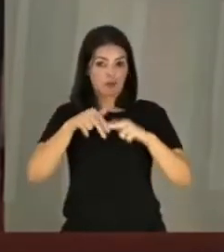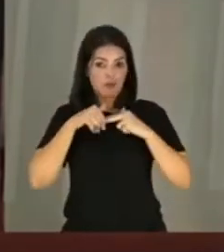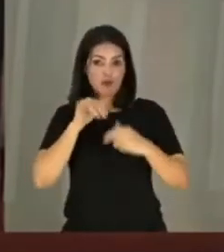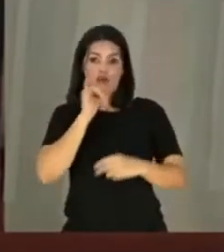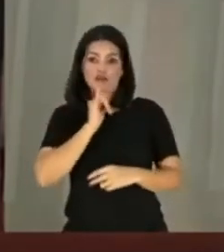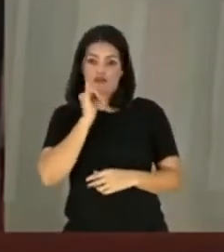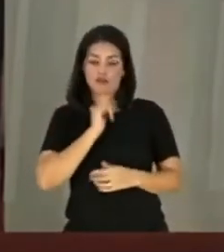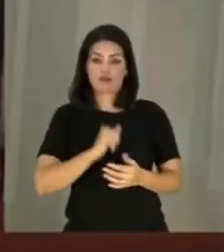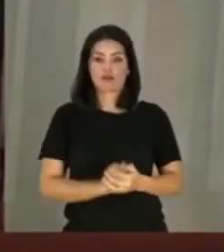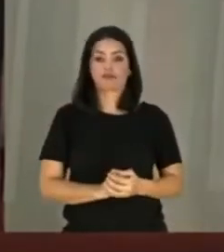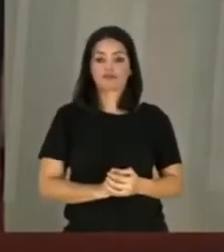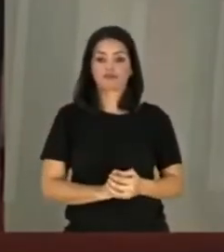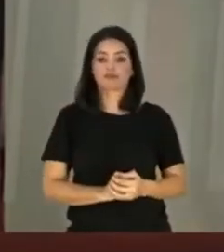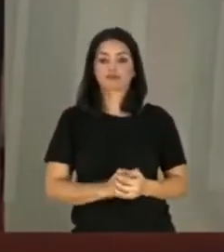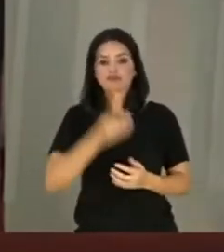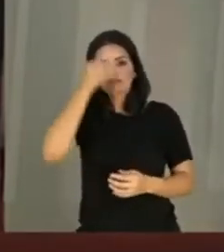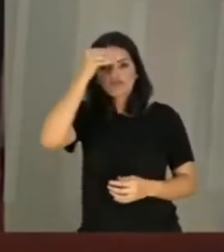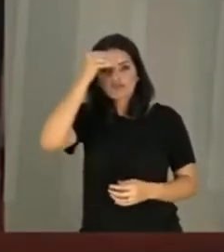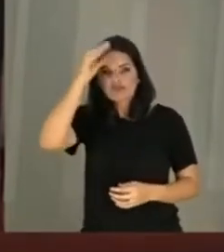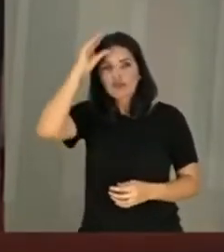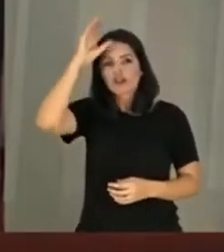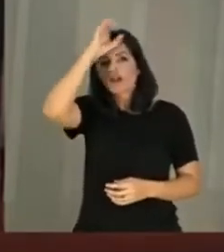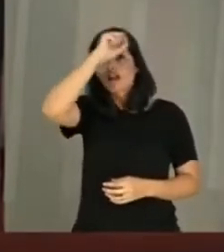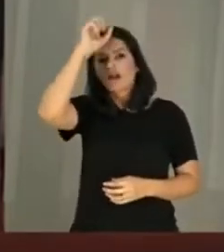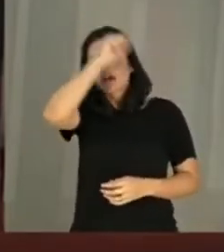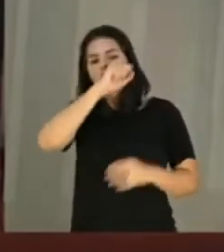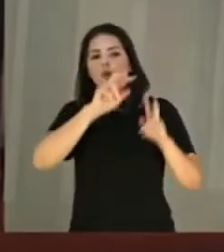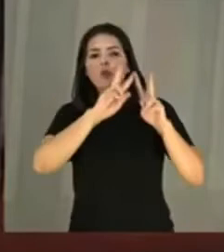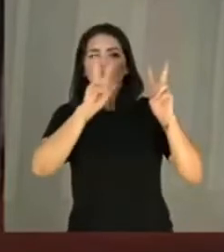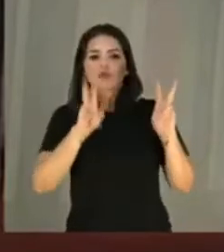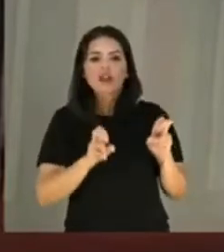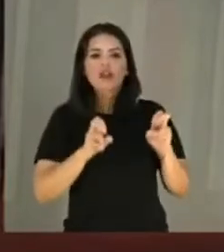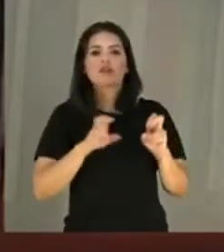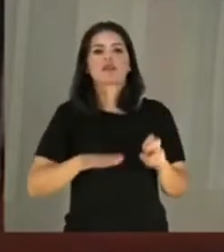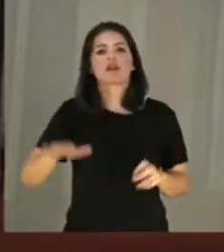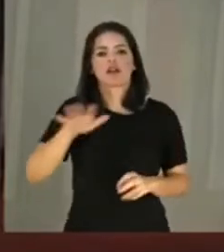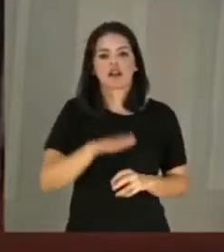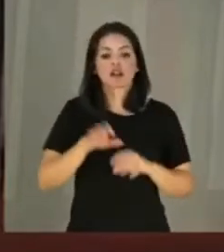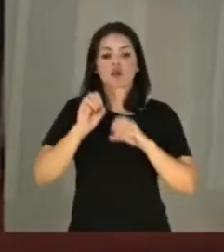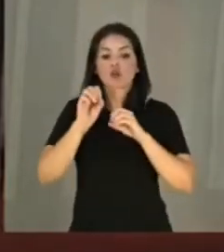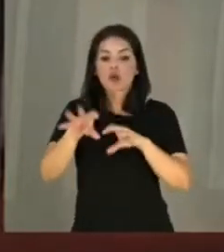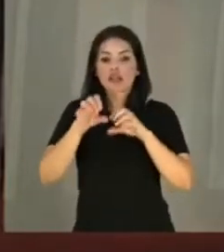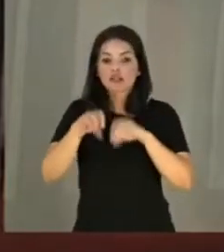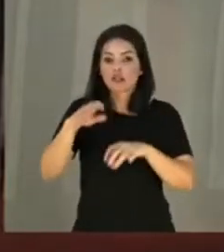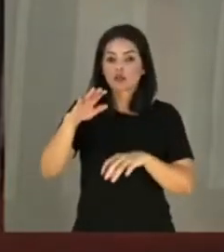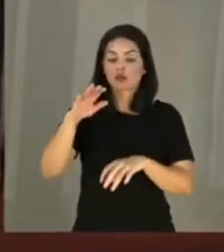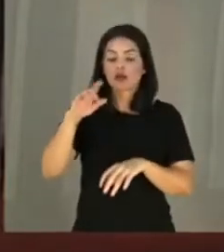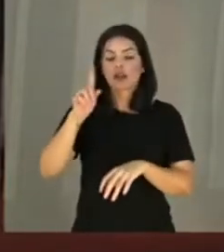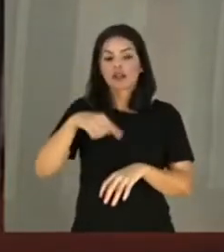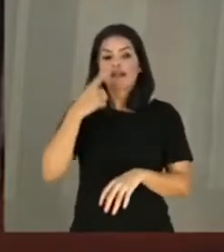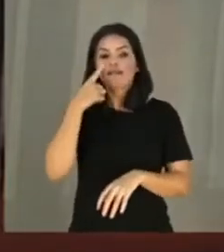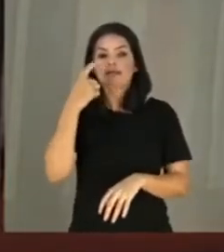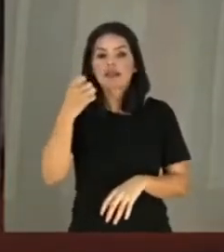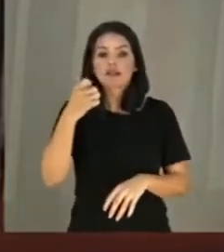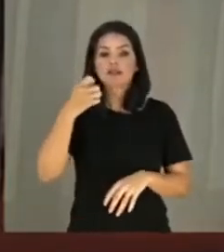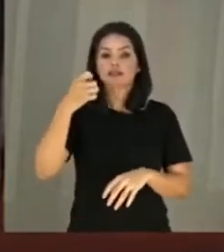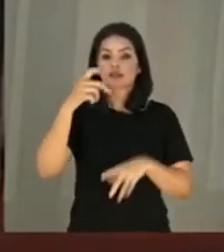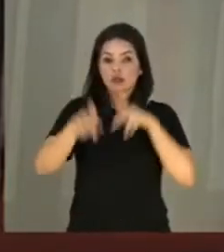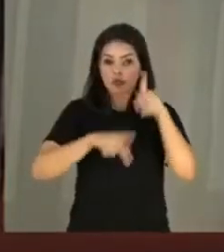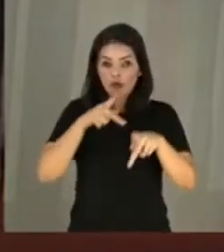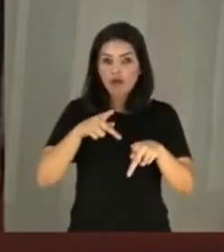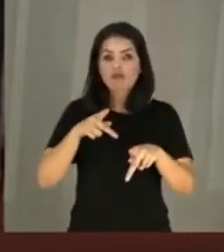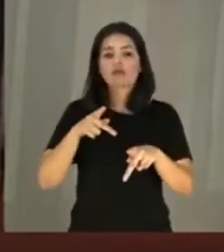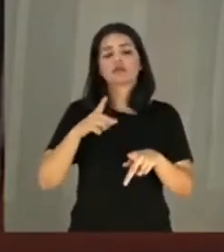à produção de conhecimento, polêmico tema do campo do currículo e da educação em geral e de interesse de toda a nação, resta a